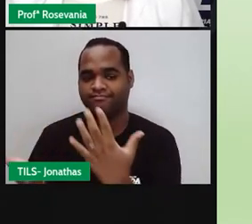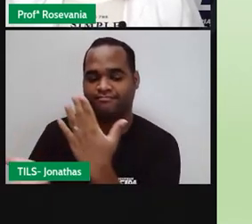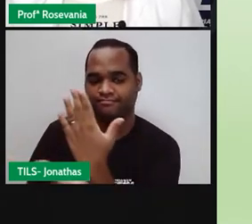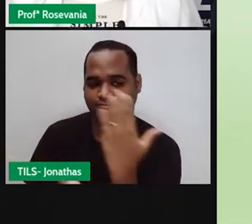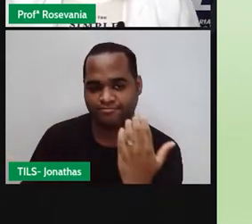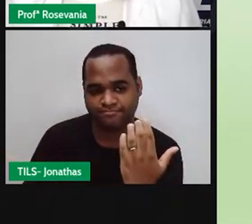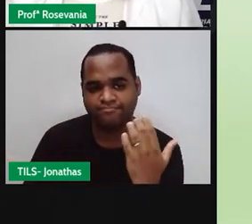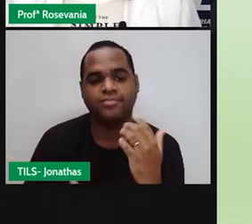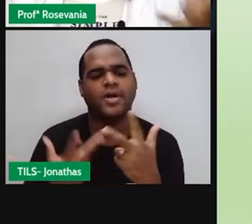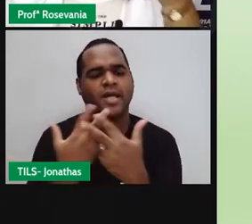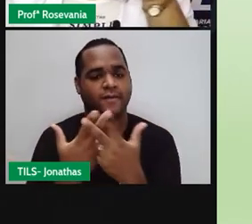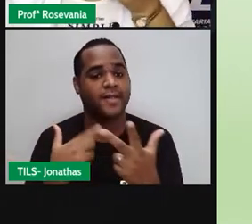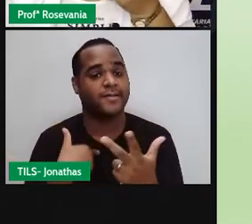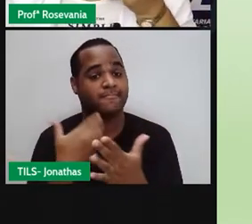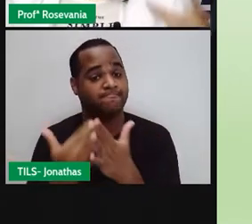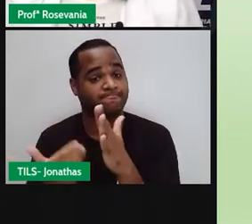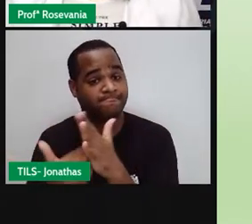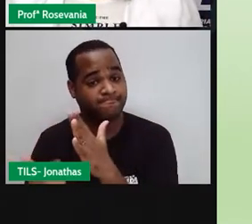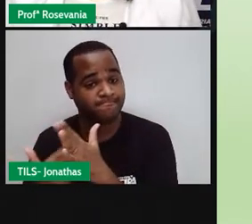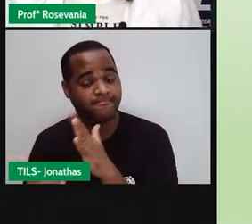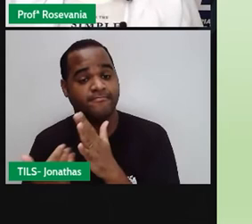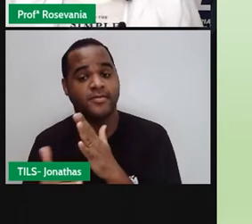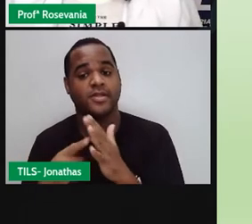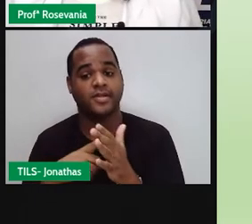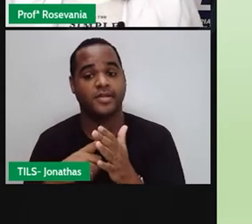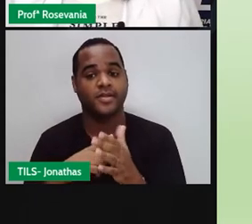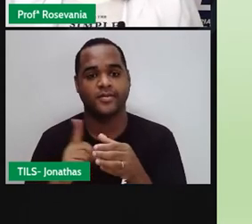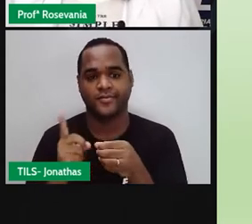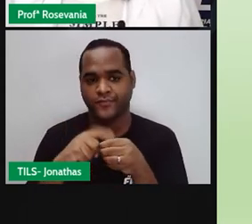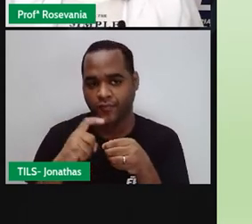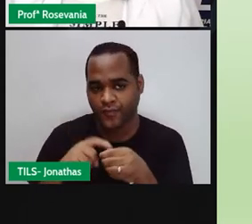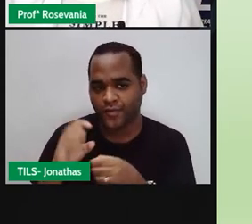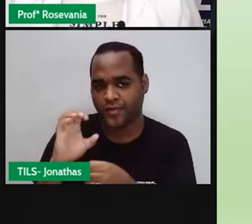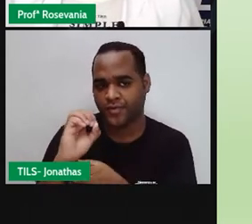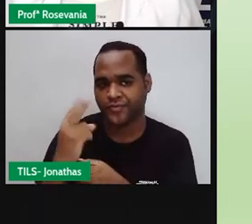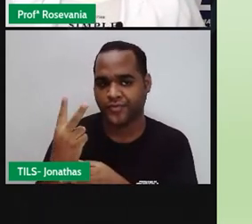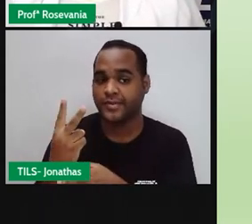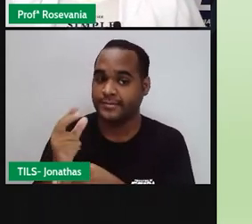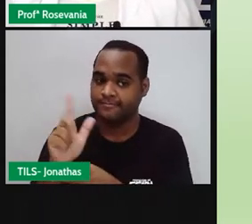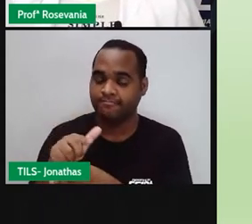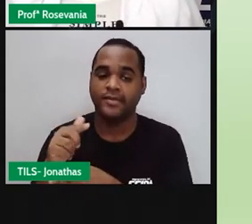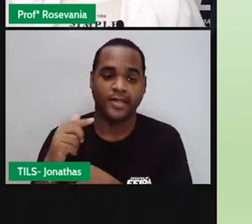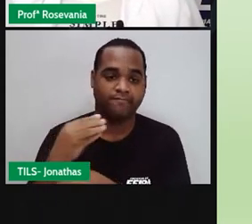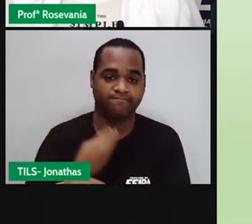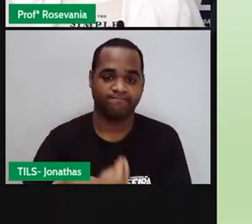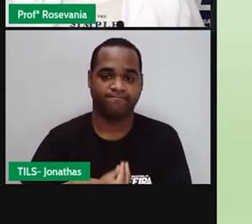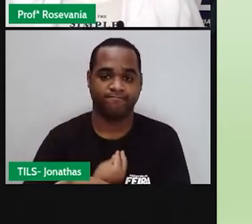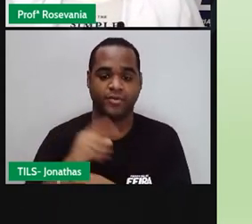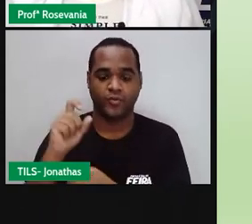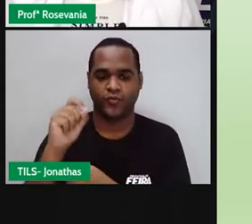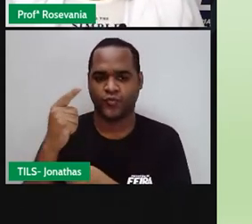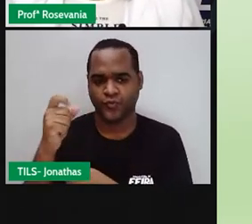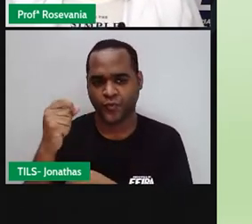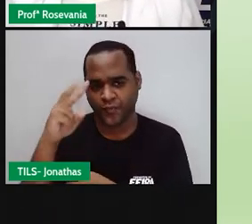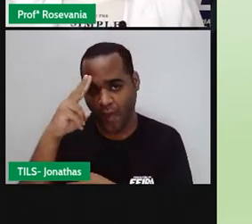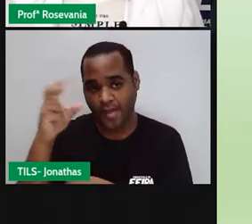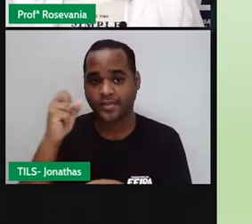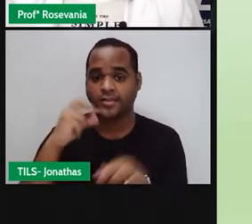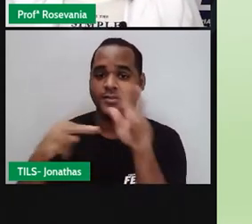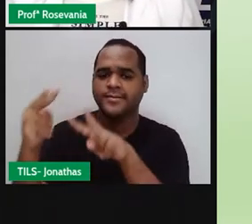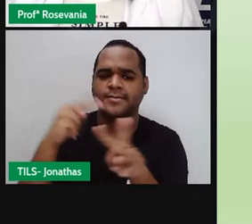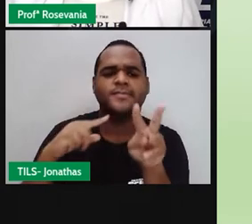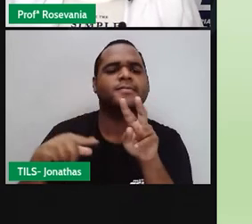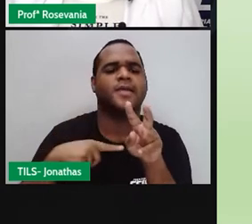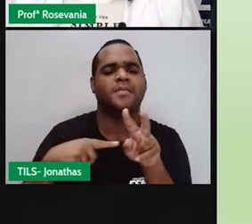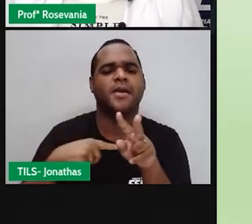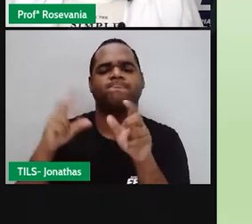tivesse essa perda, né, de recuperação desse carbono. E aí, a radiação solar aumenta, os ventos também, e que